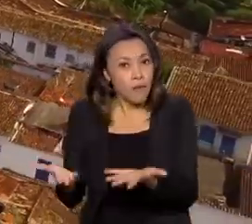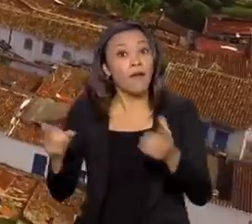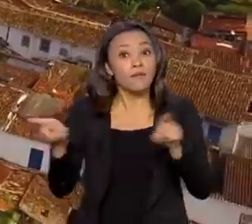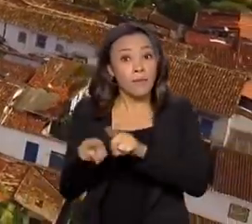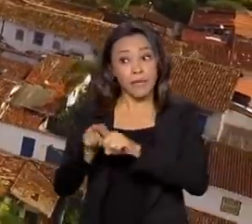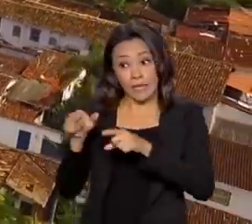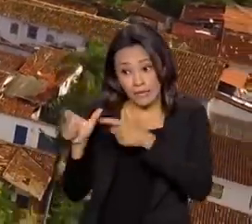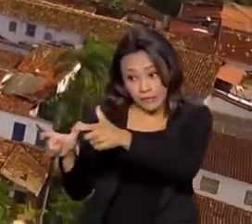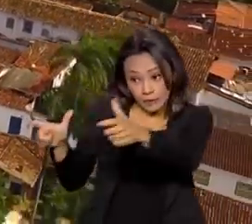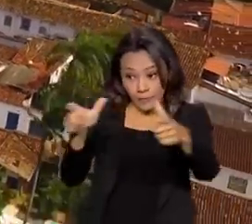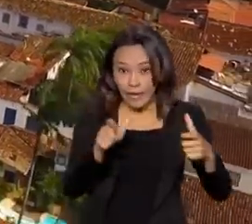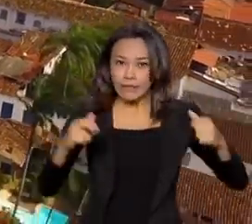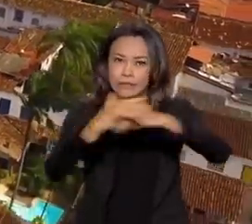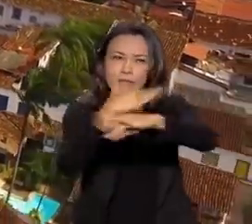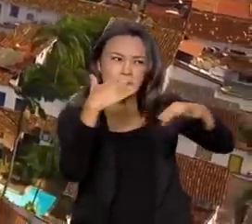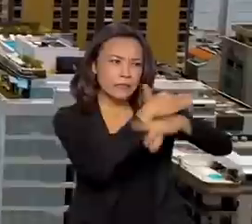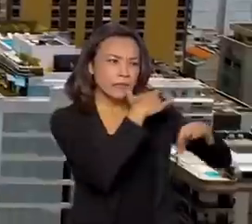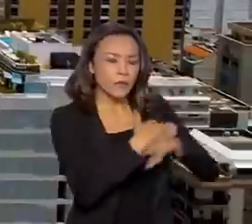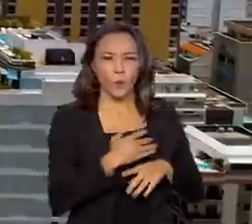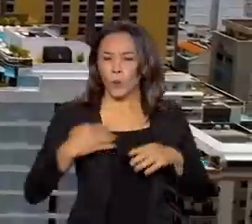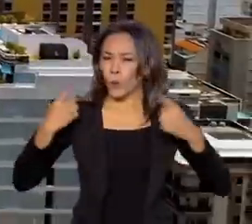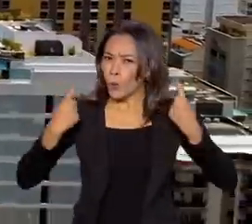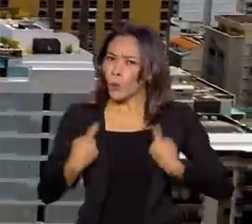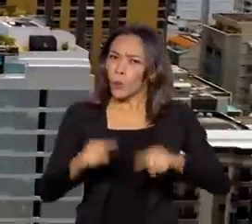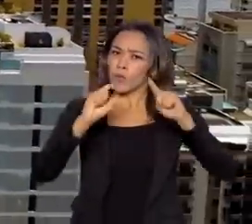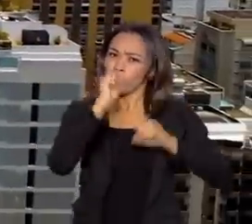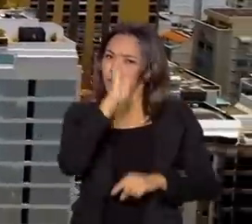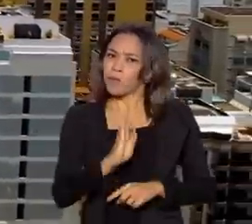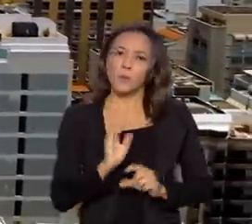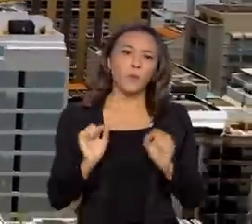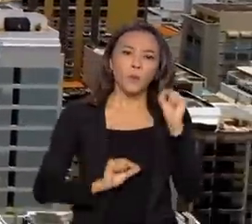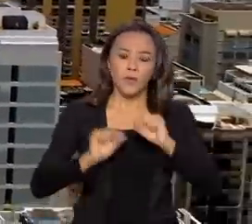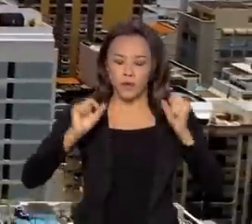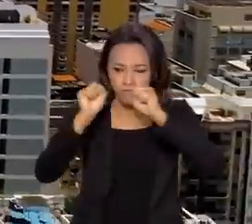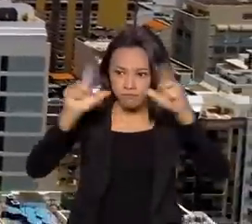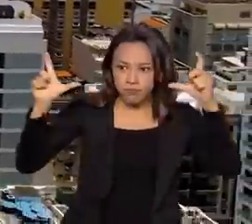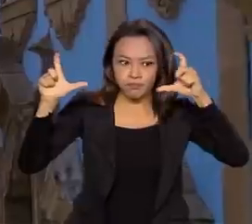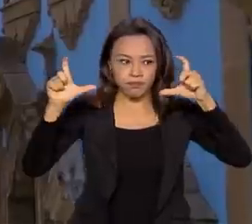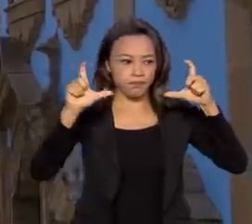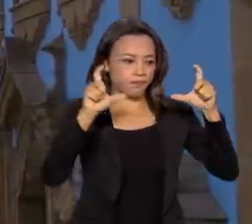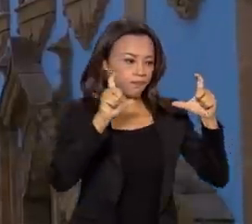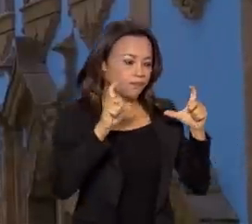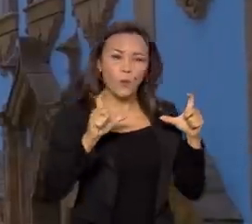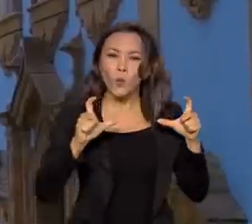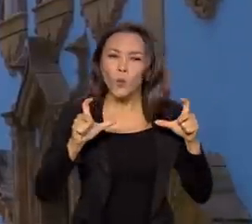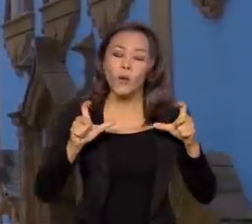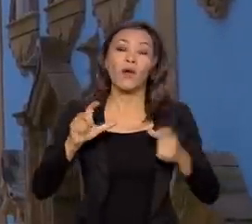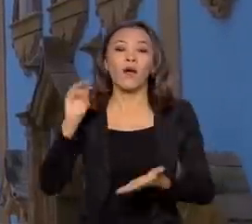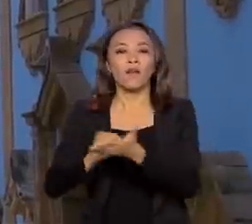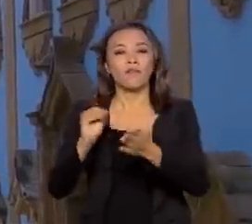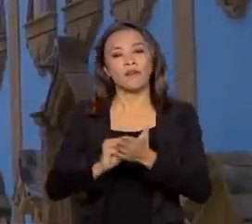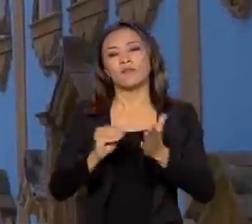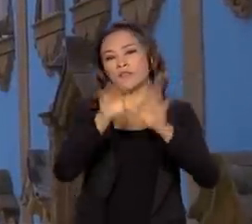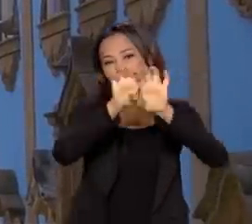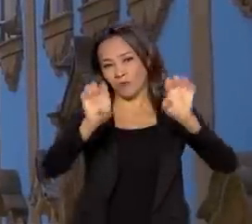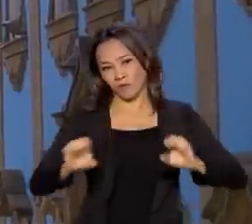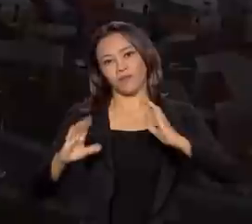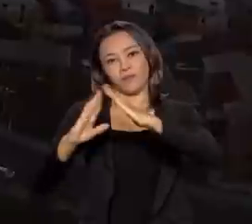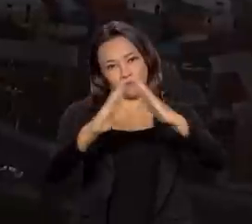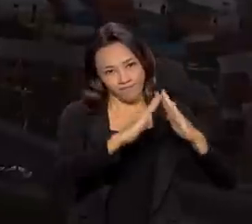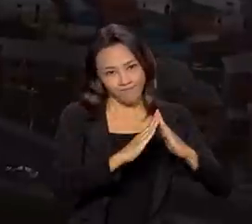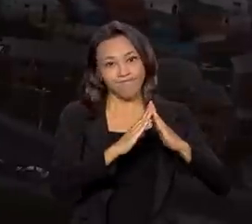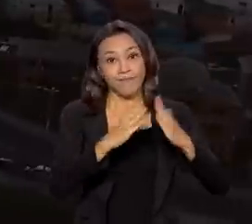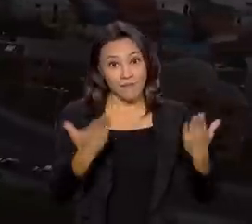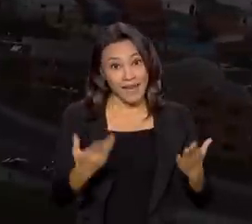também nestas grandes cidades que um desafio do país aparece com maior nitidez, o déficit habitacional. Para